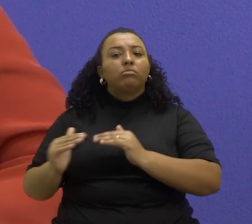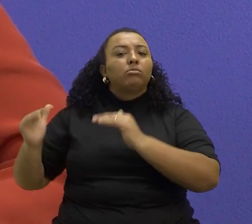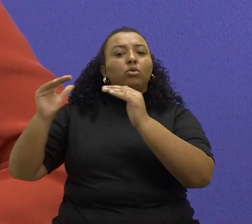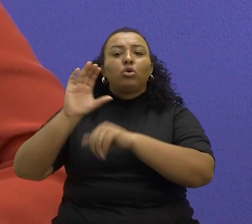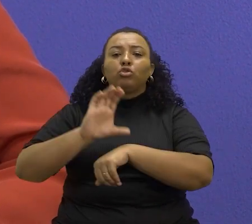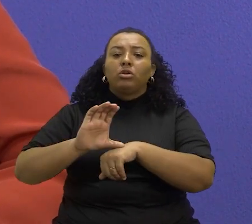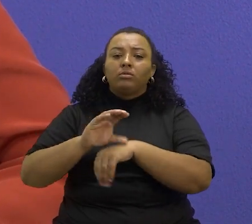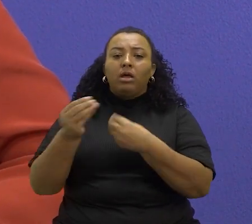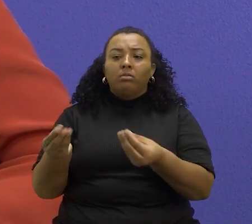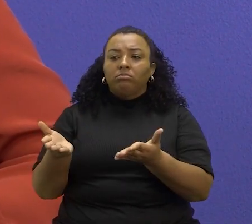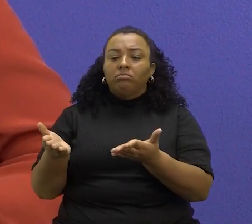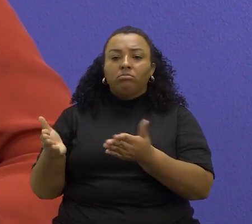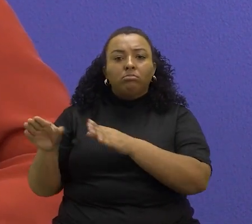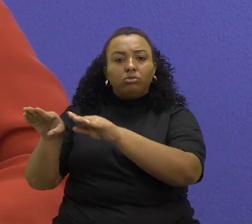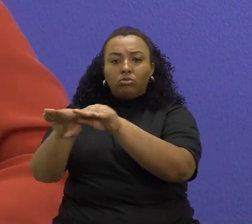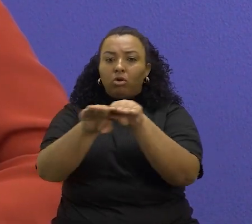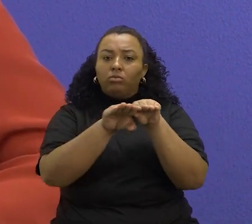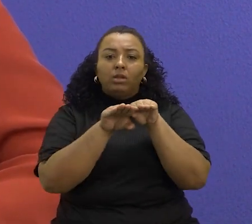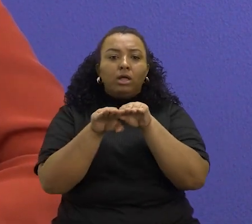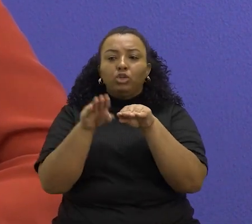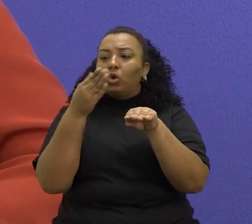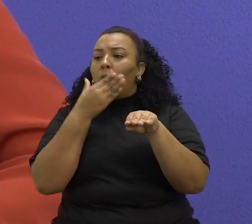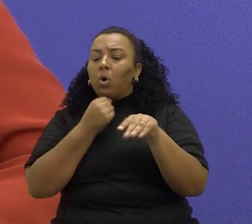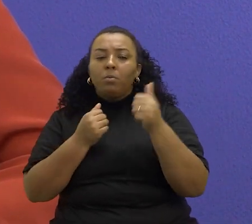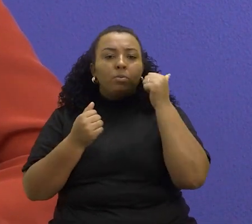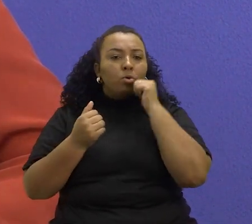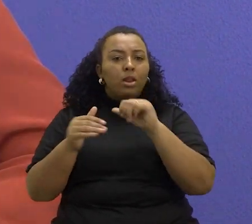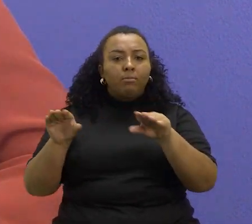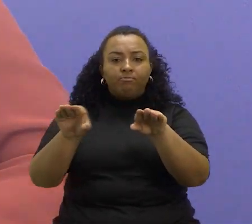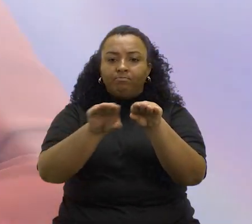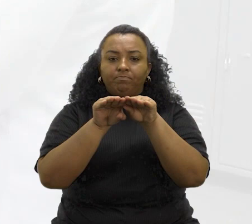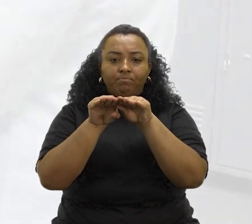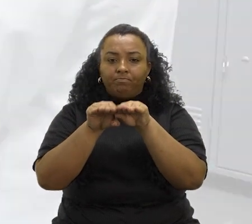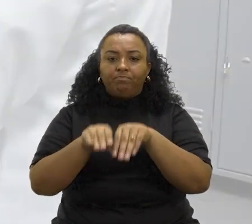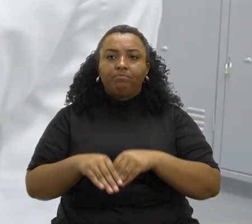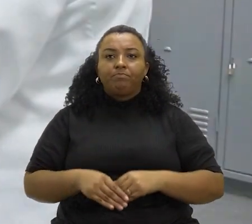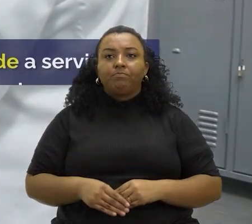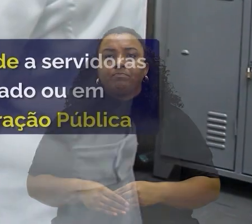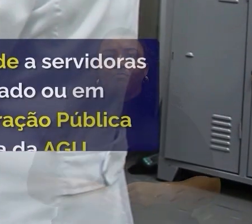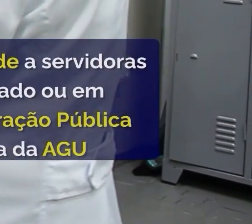Constituição já previa, de igualdade de condições entre homens e mulheres.